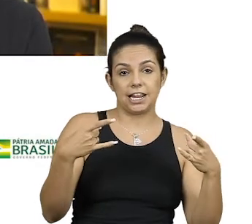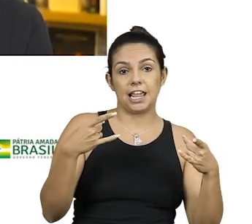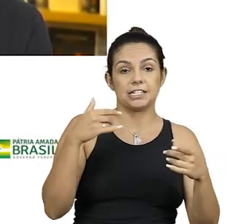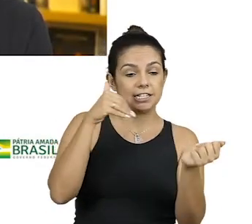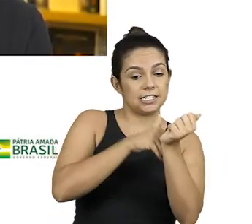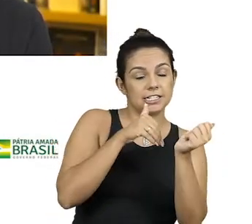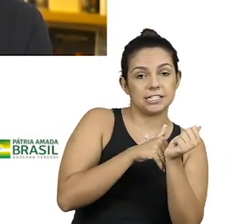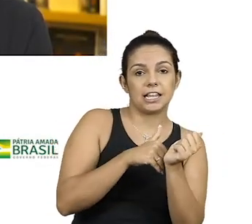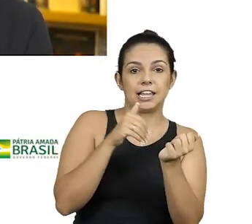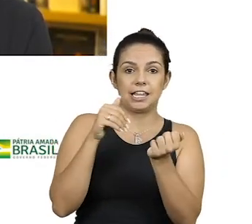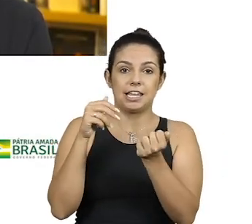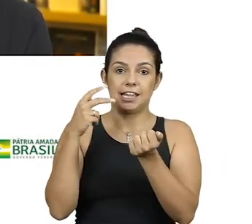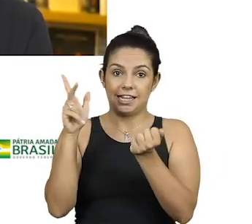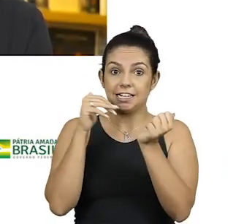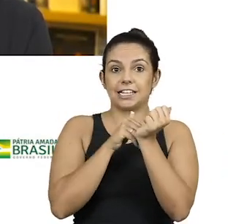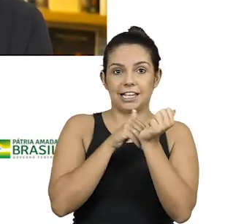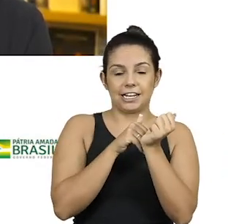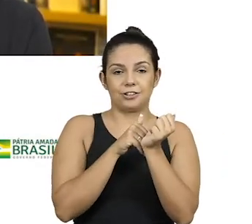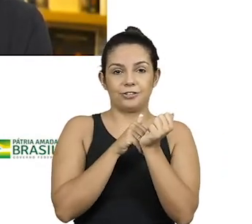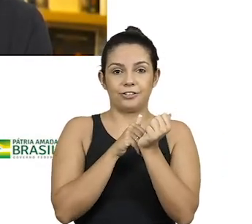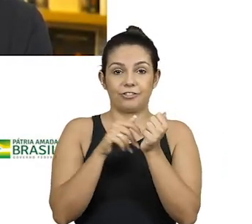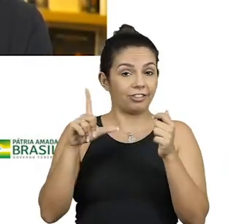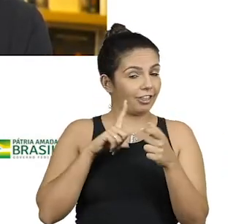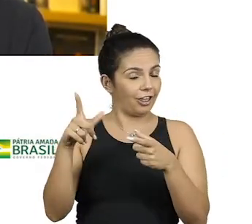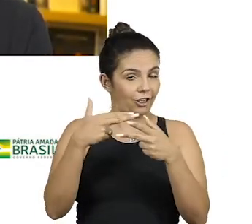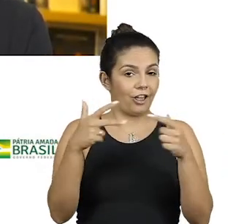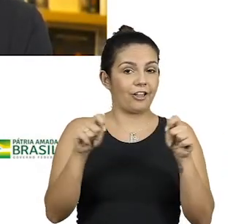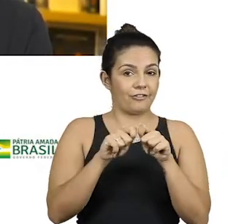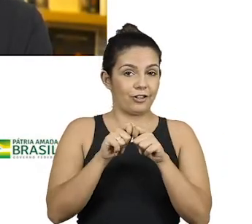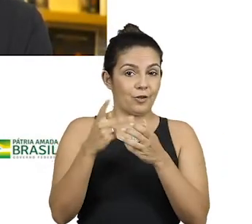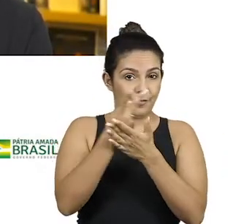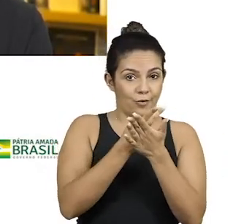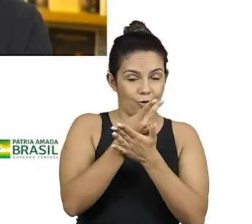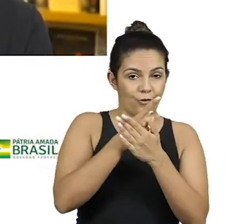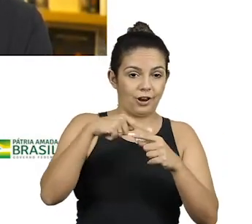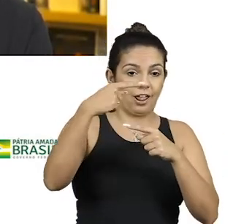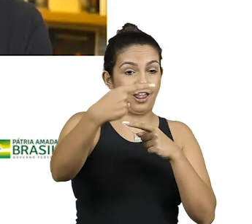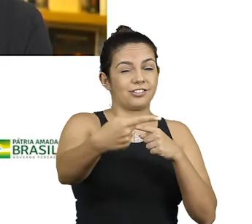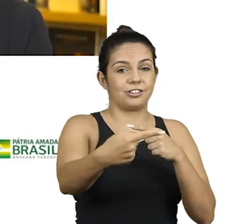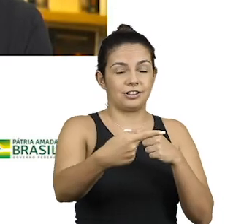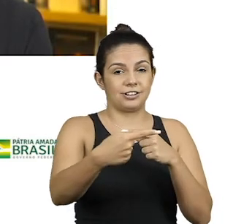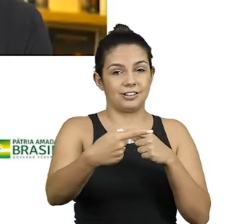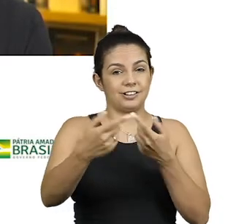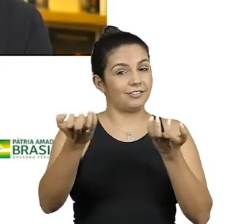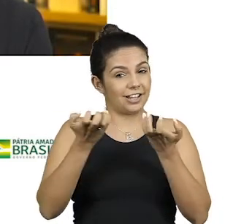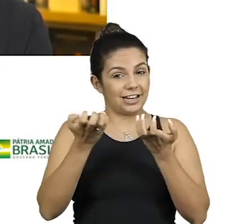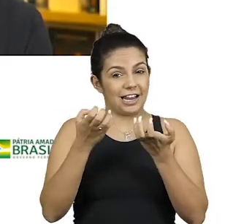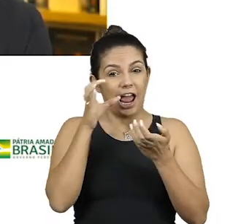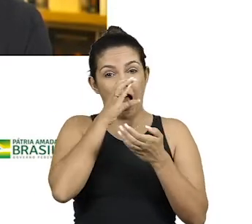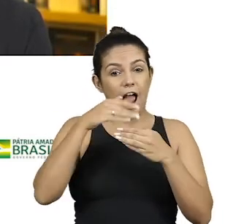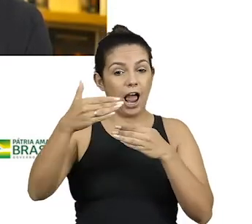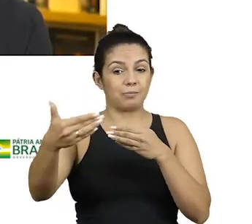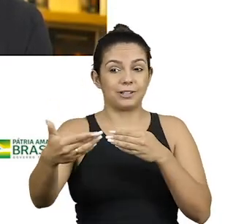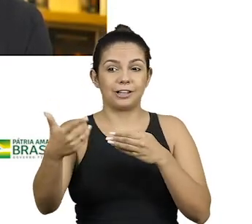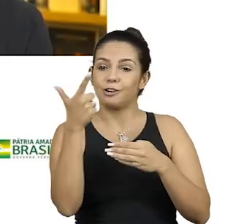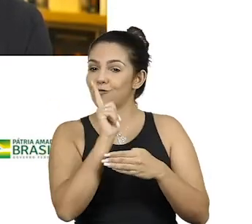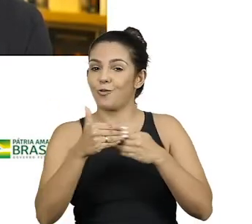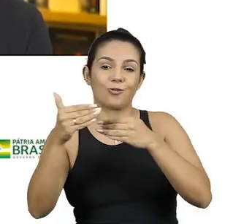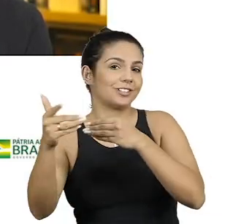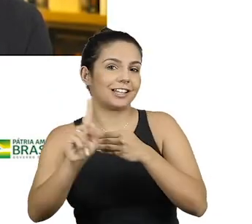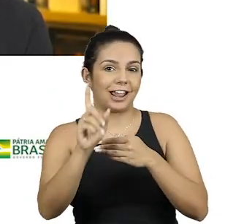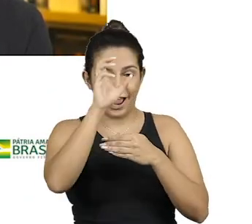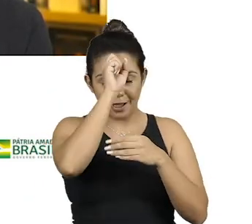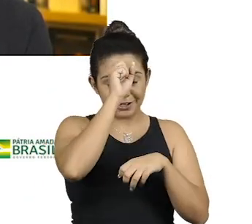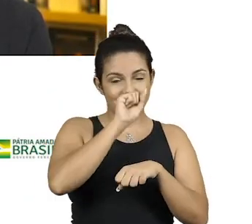senhas e segredos. Você vai ter o que fazer e vai procurar adiar. Vai querer apressar o inadiável e vai